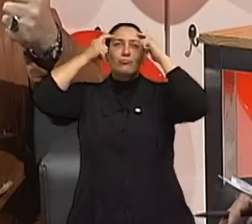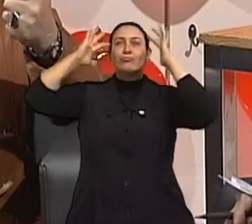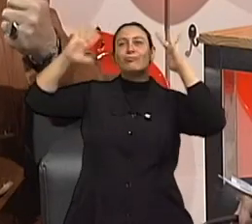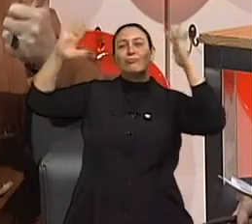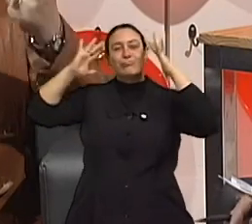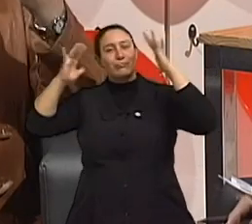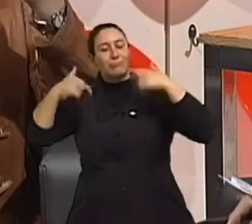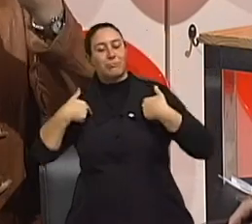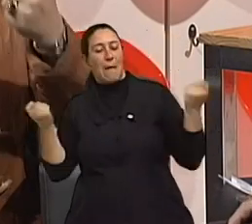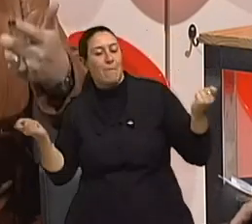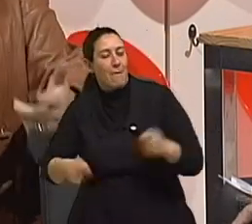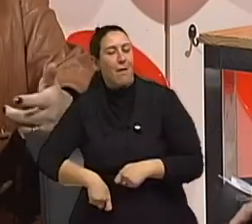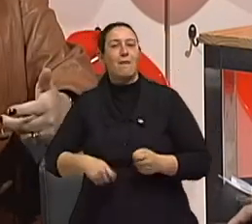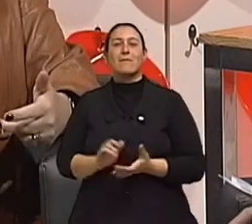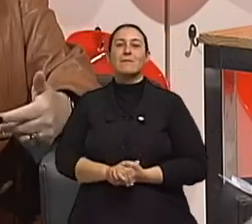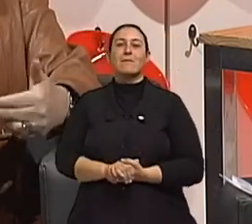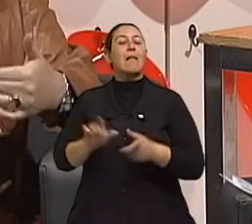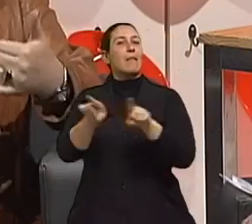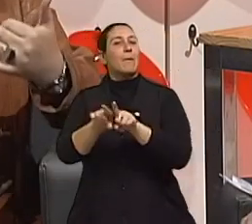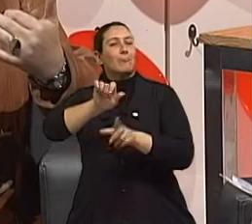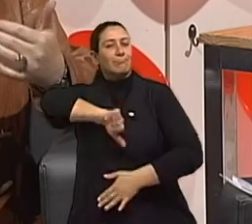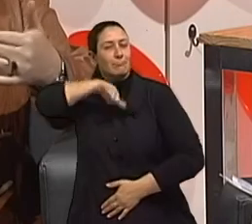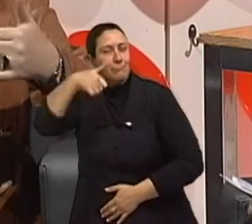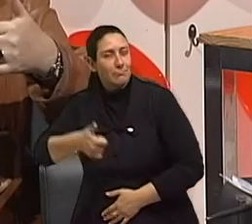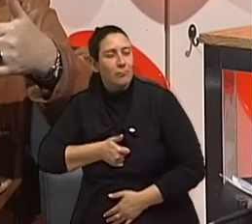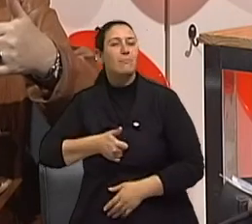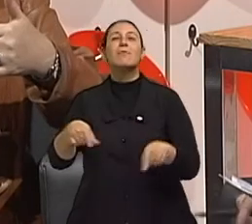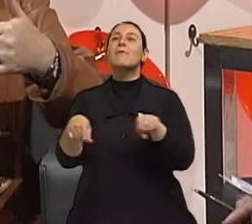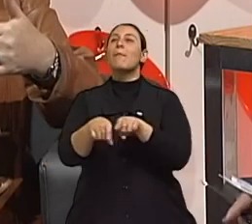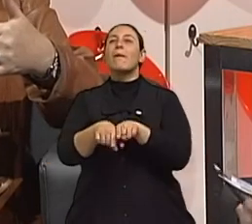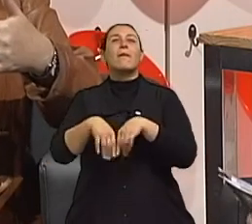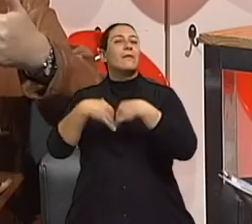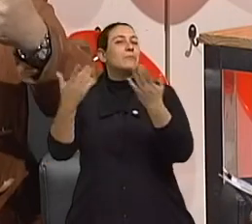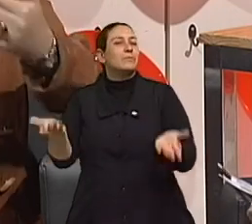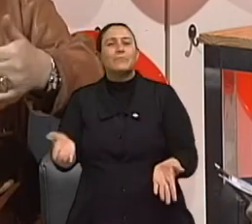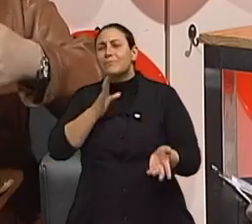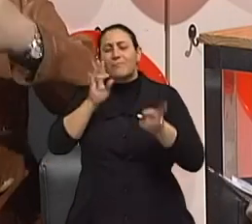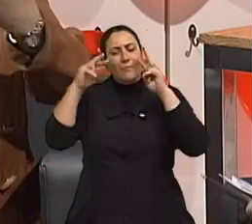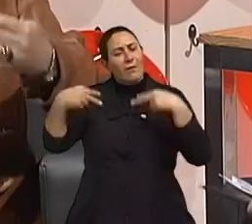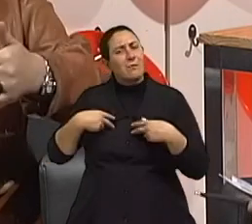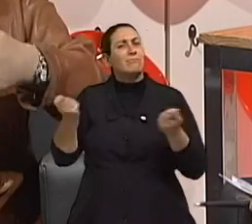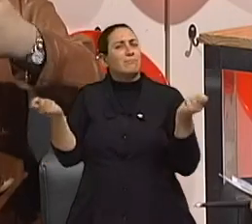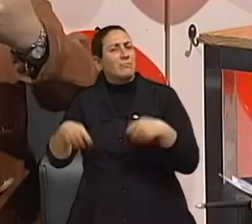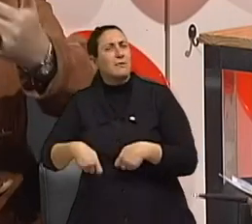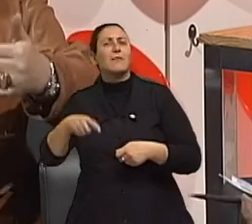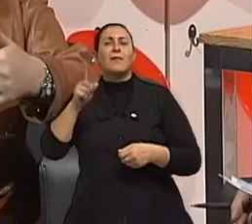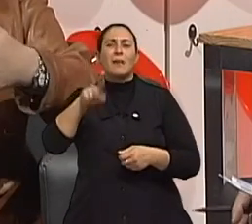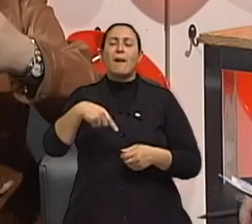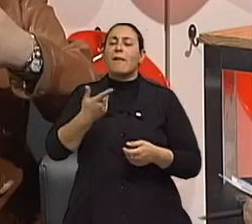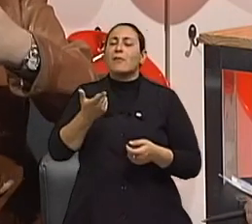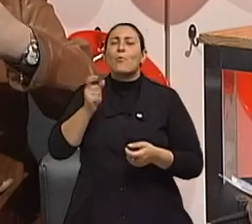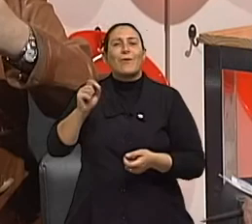se sentindo capaz, pela questão da estima, de se reconhecer com condições, com competência, com